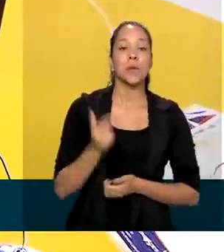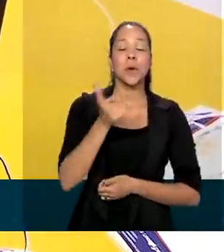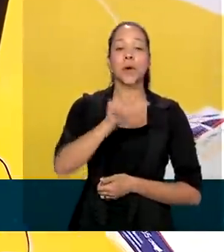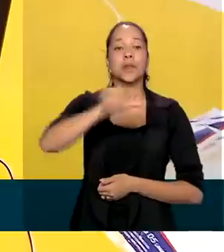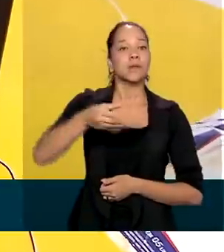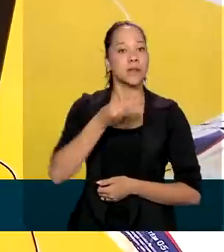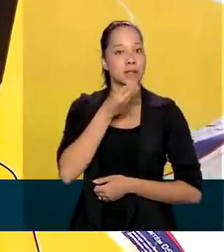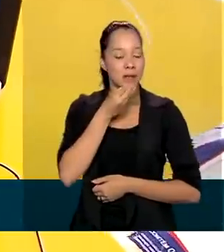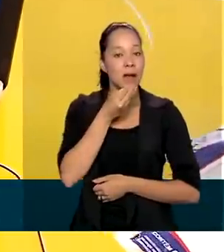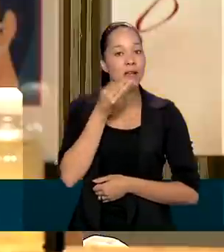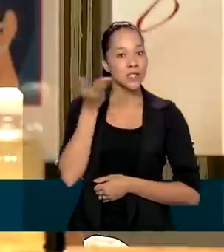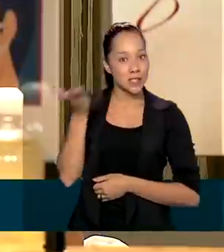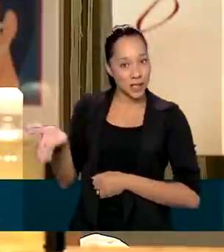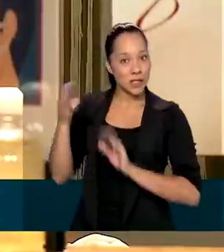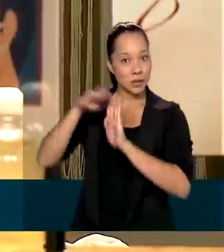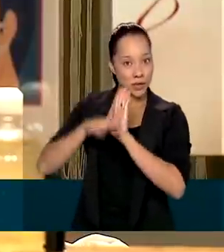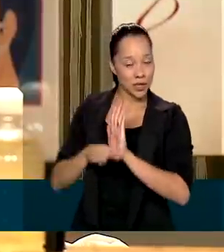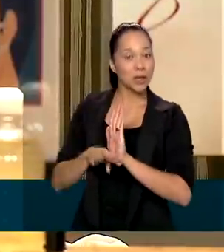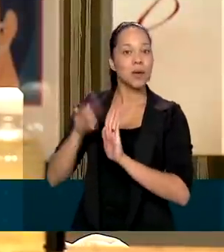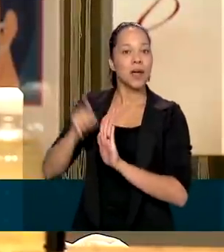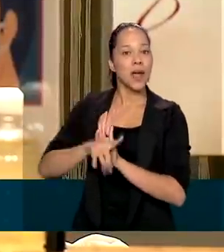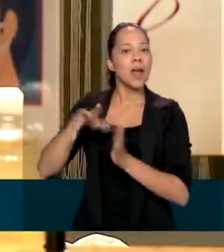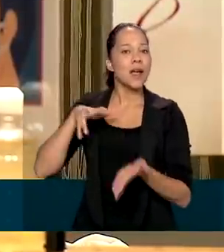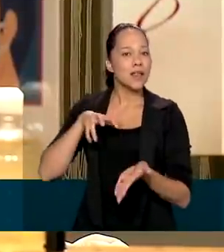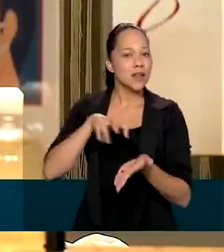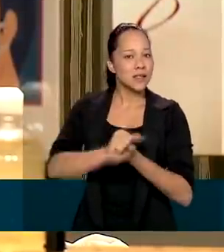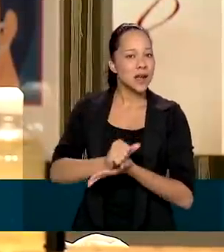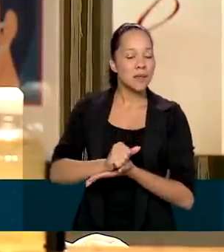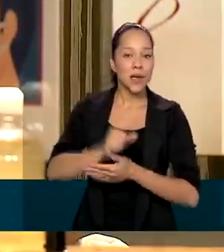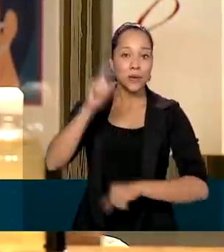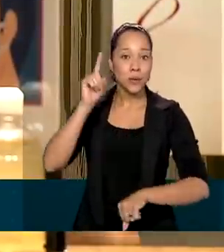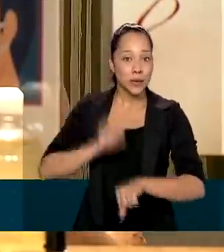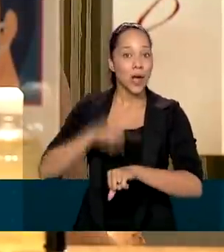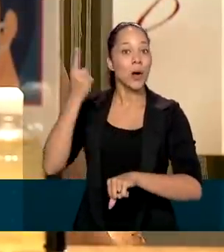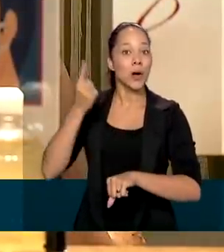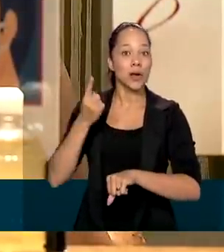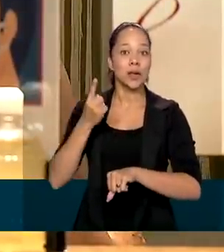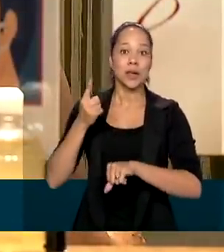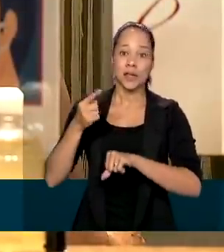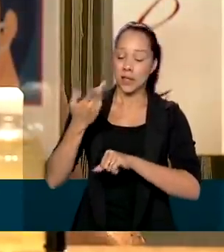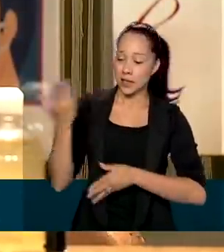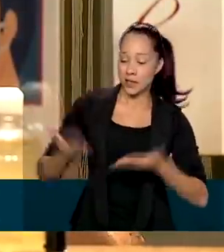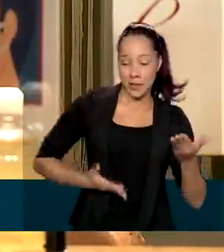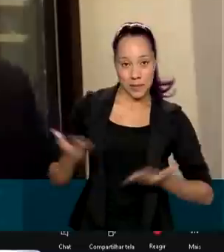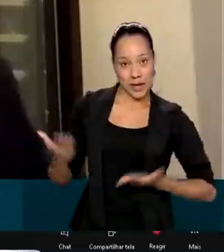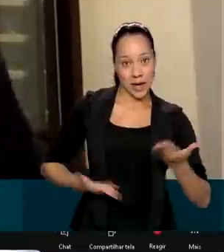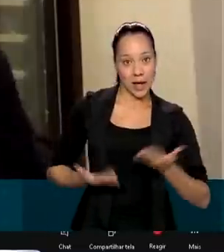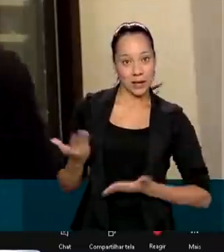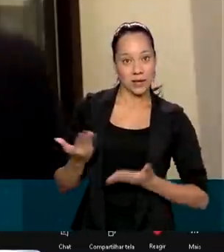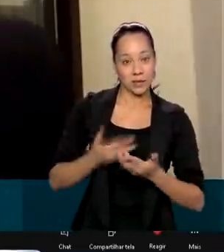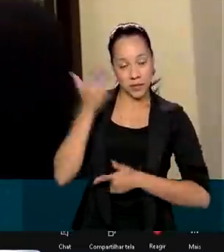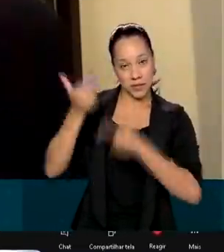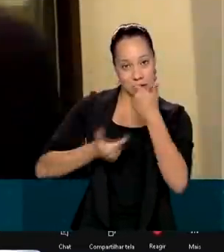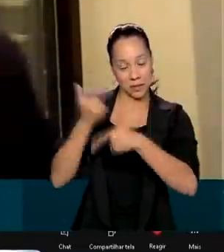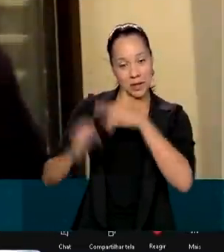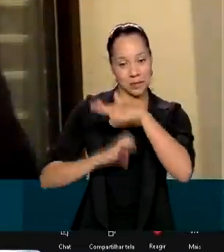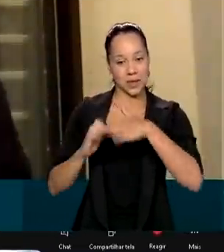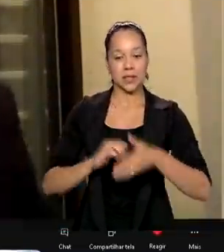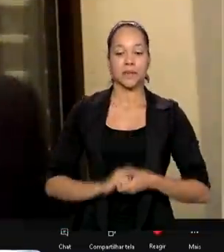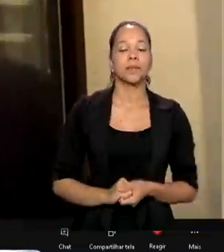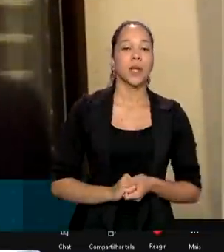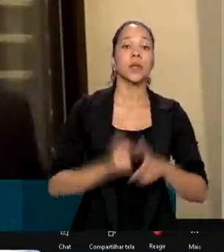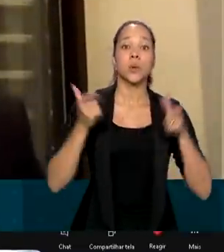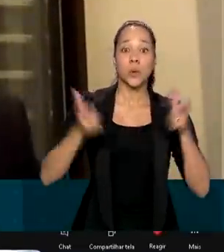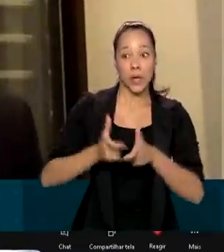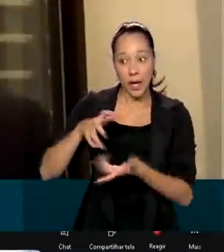vantagem do Balcão Único será o cadastramento simultâneo dos empregados da empresa. No local onde ele se